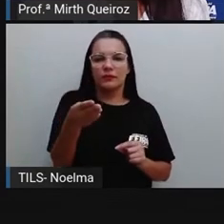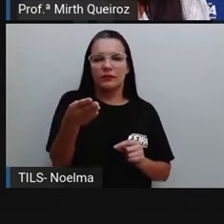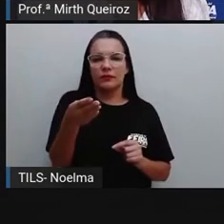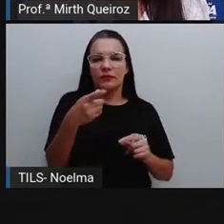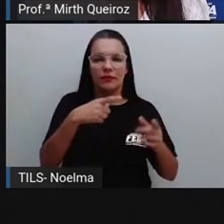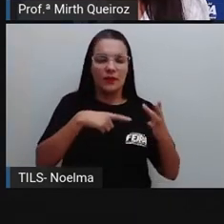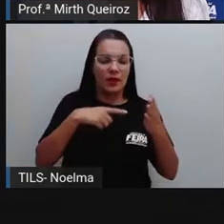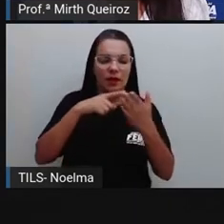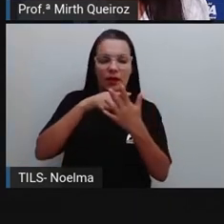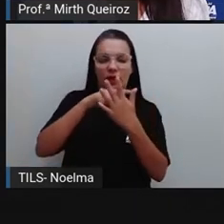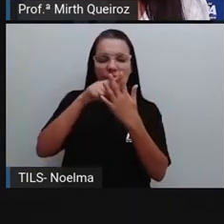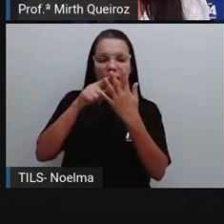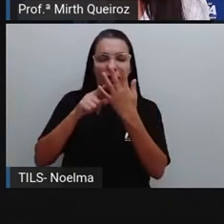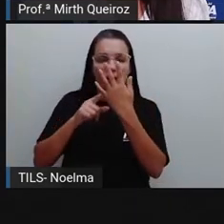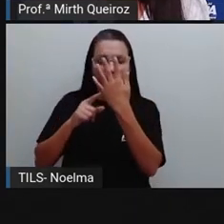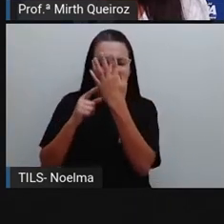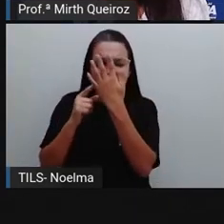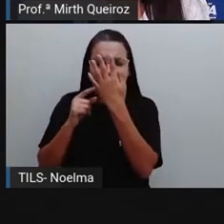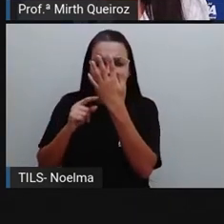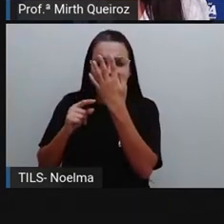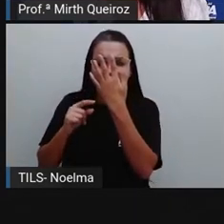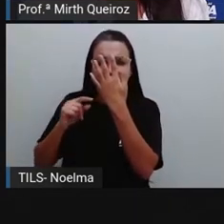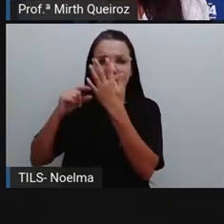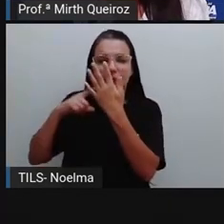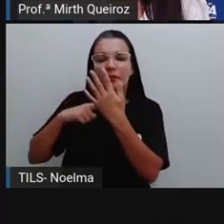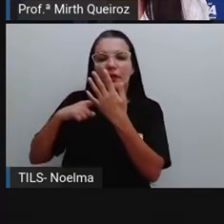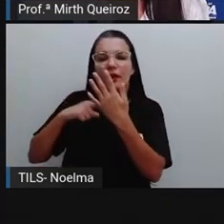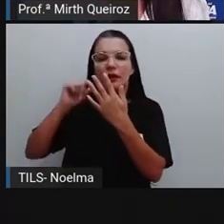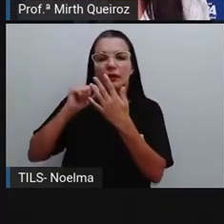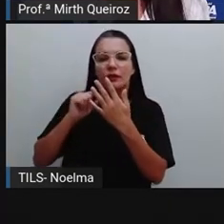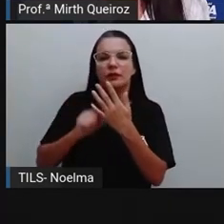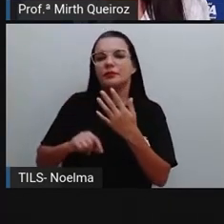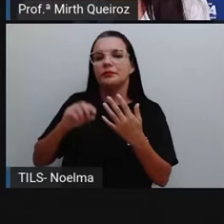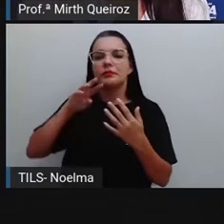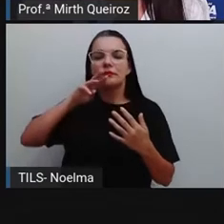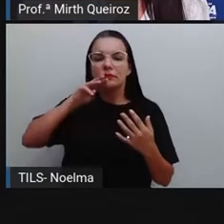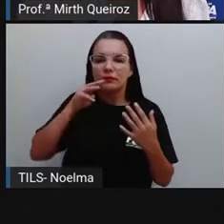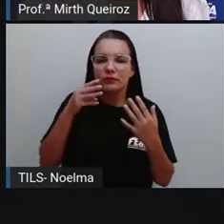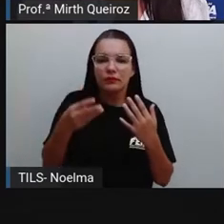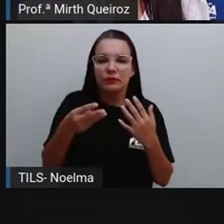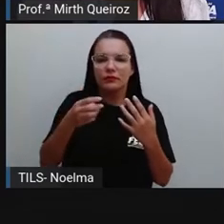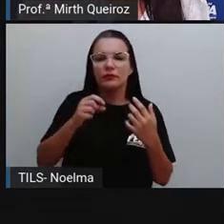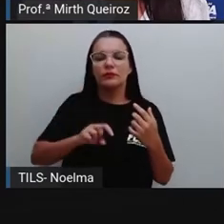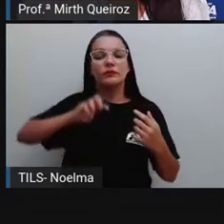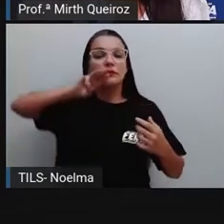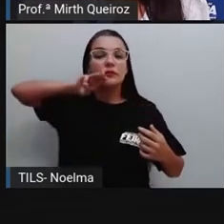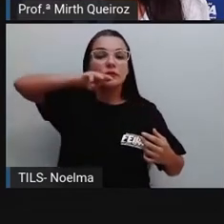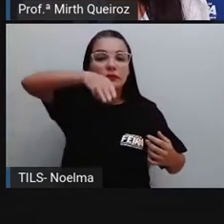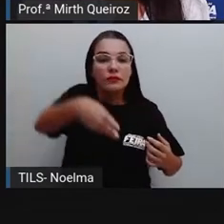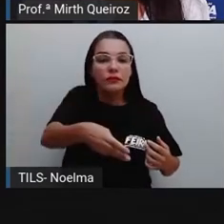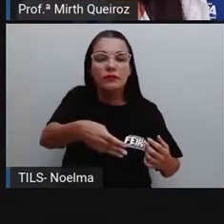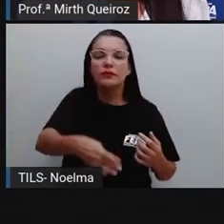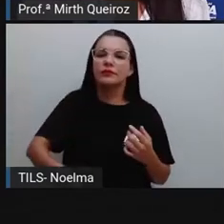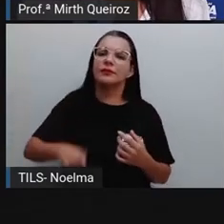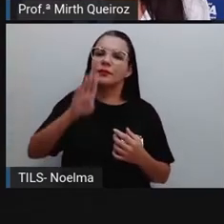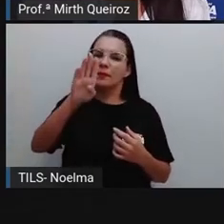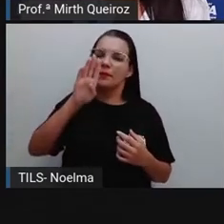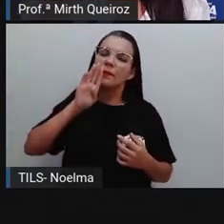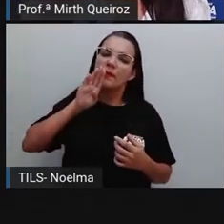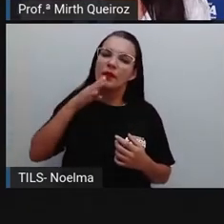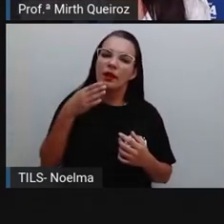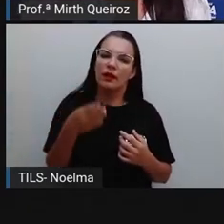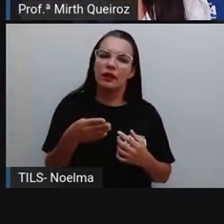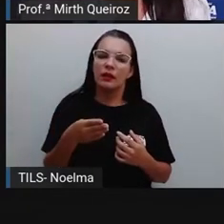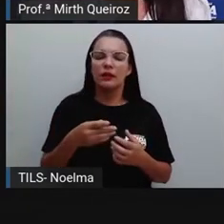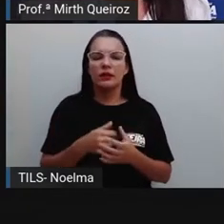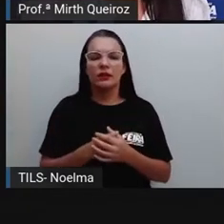dezenas de bilhão e centenas de bilhão. Então, a